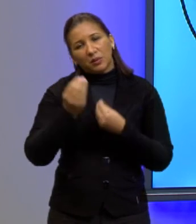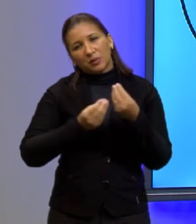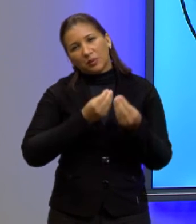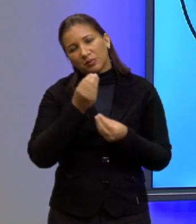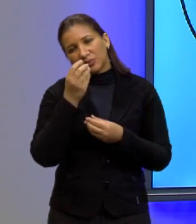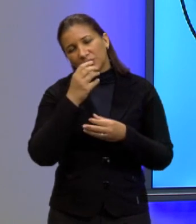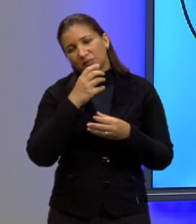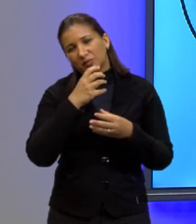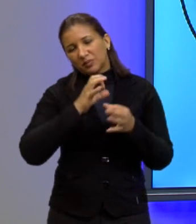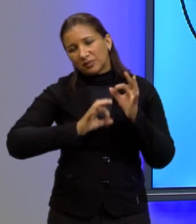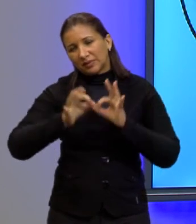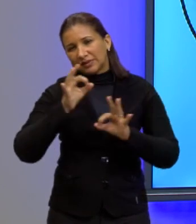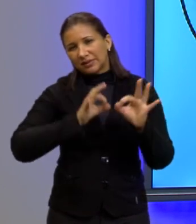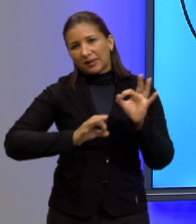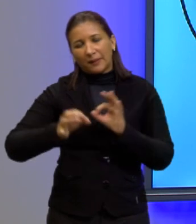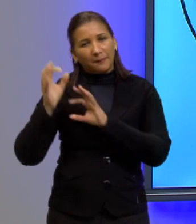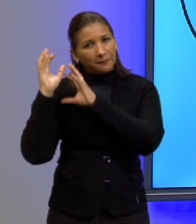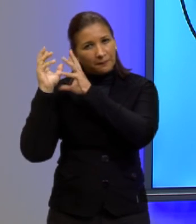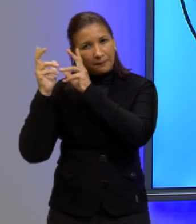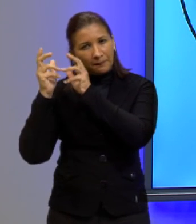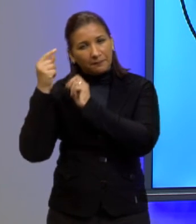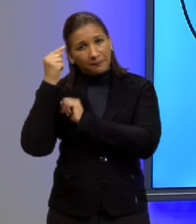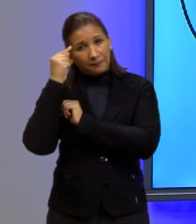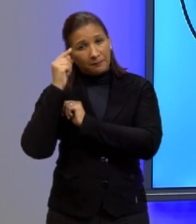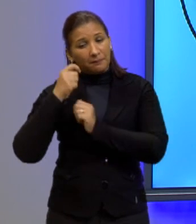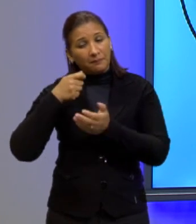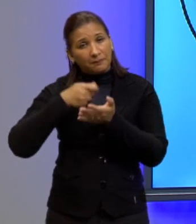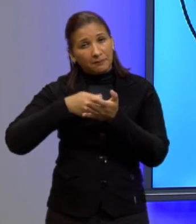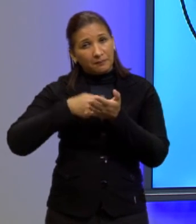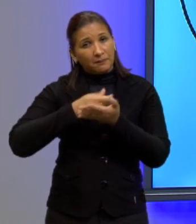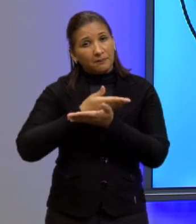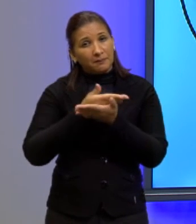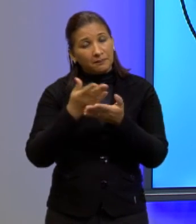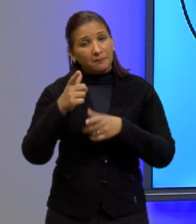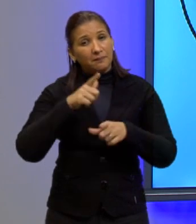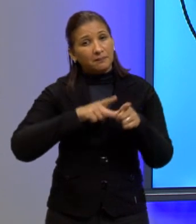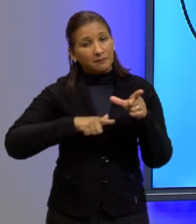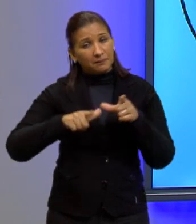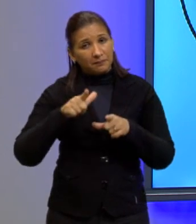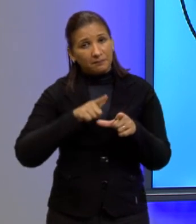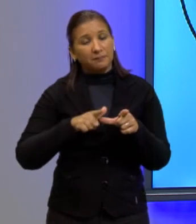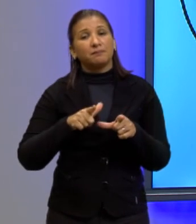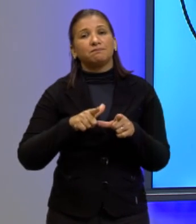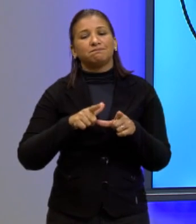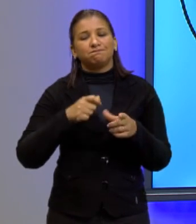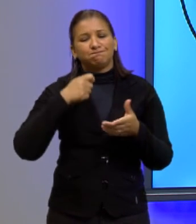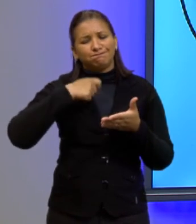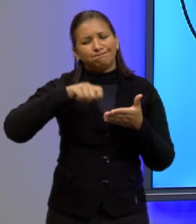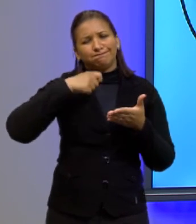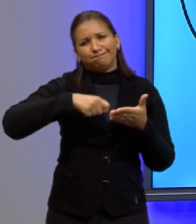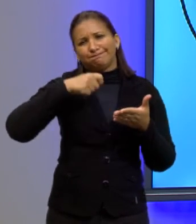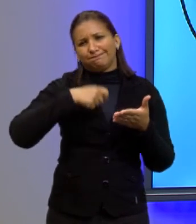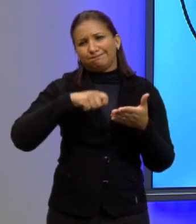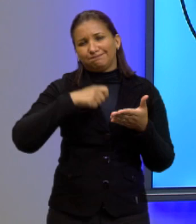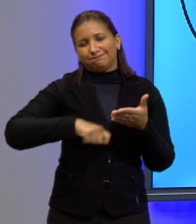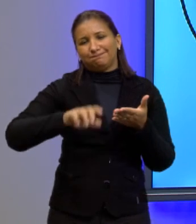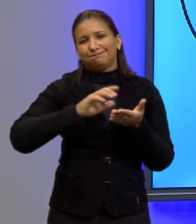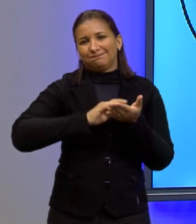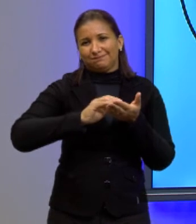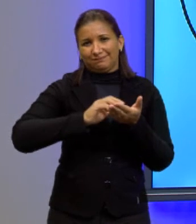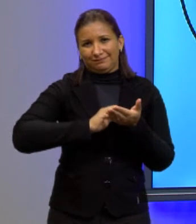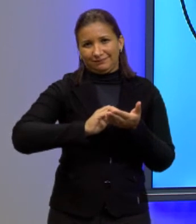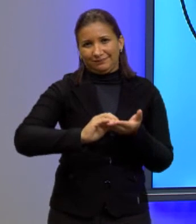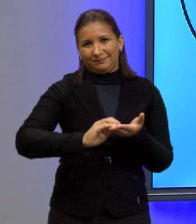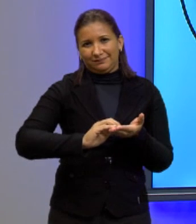organizar o pensamento em cima dela mas ela vai exigir de vocês o trabalho né? o braçal aí do cálculo certo?